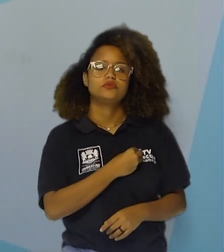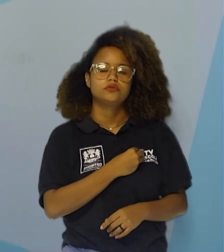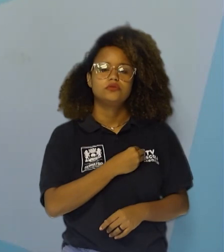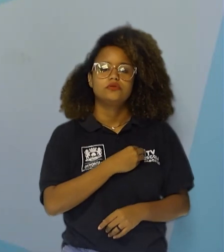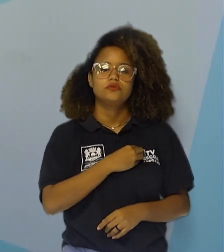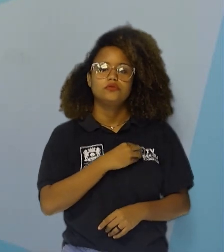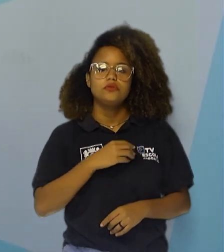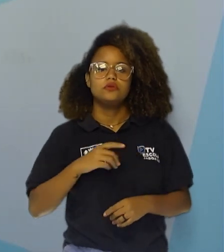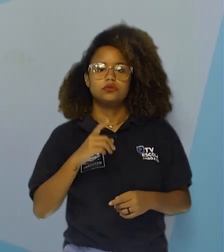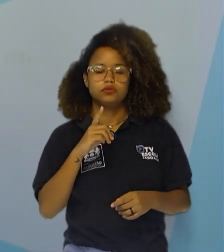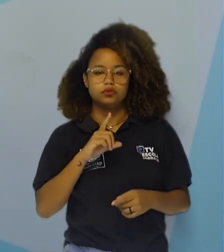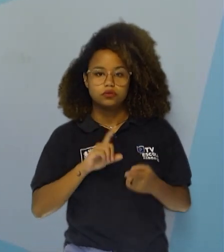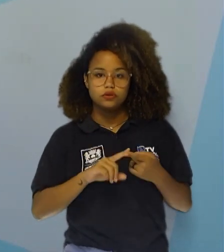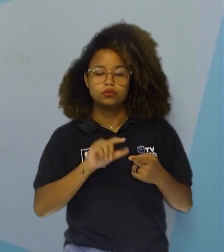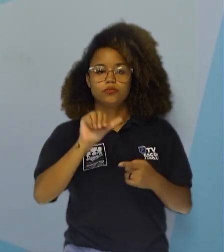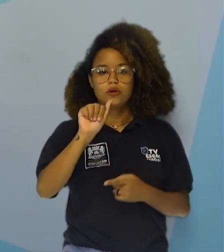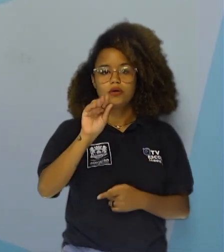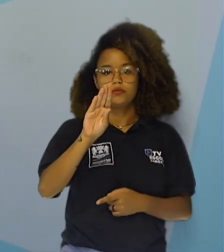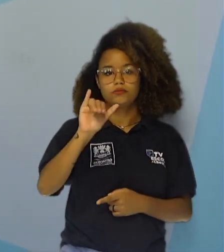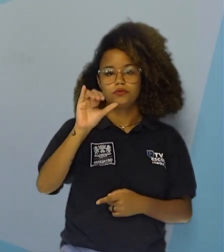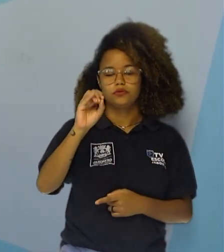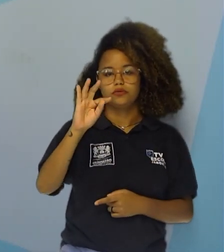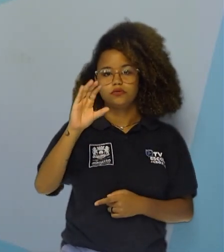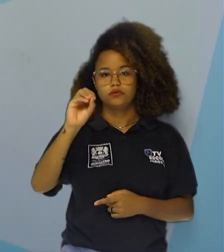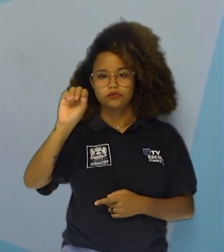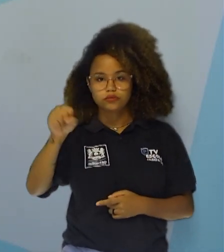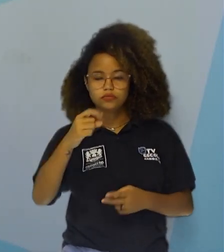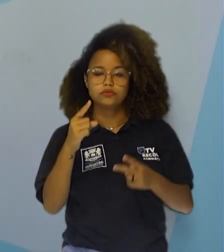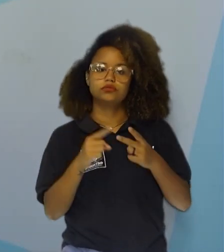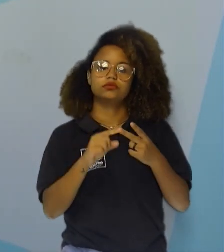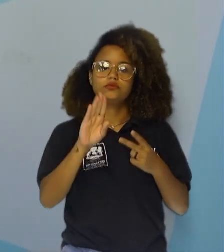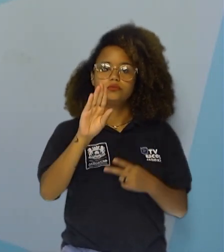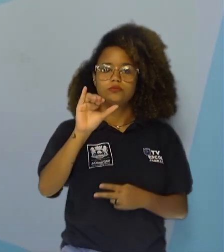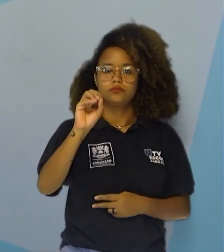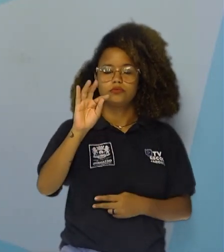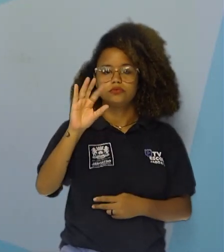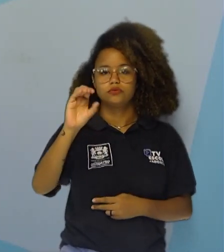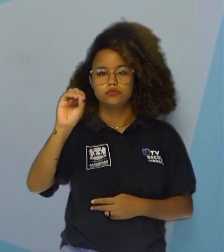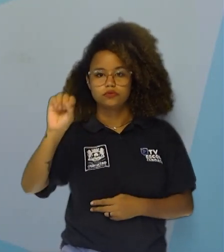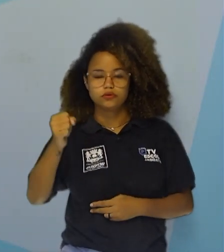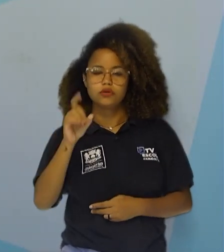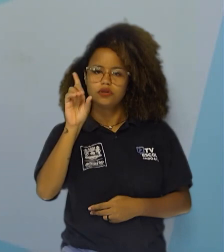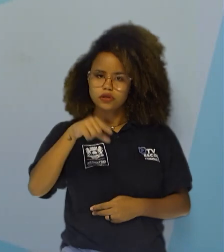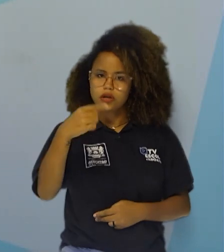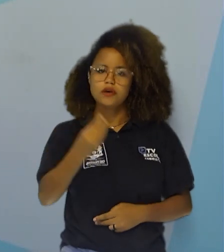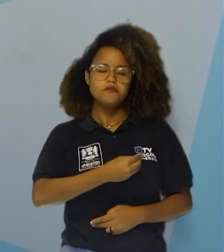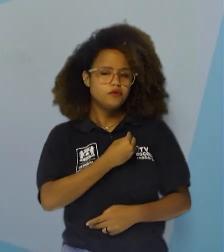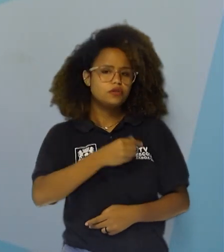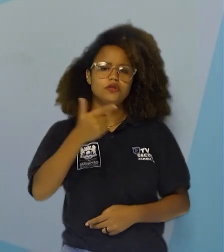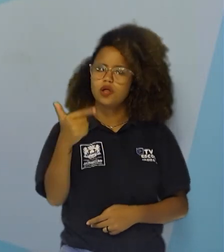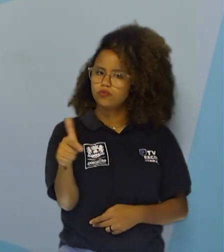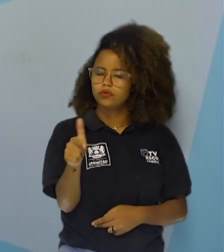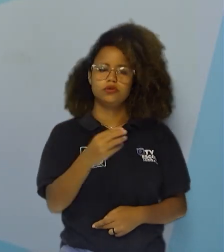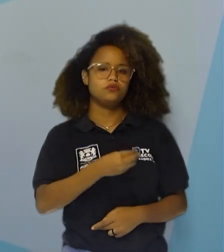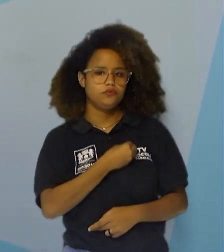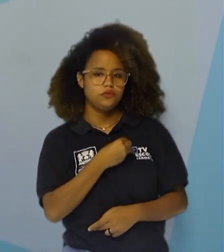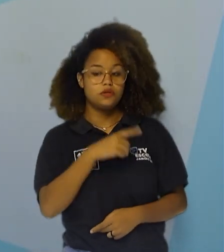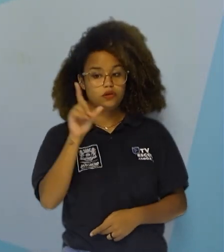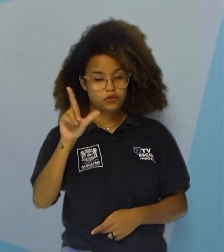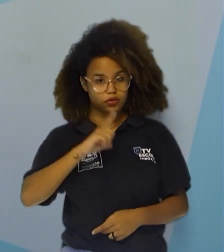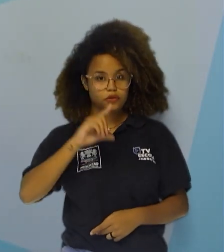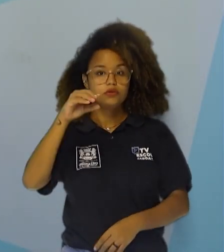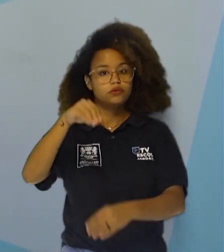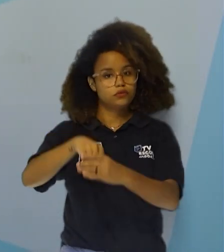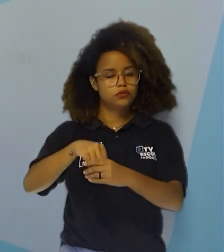bióticos e os abióticos, ou seja, os seres vivos e os seres não vivos que ali estão. Então,